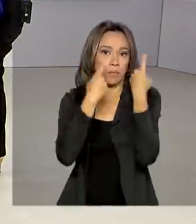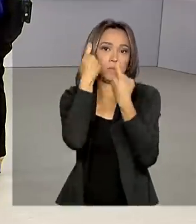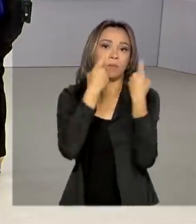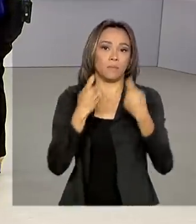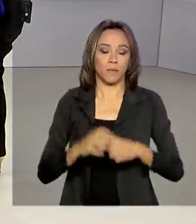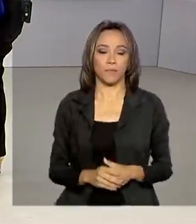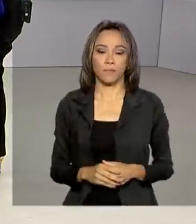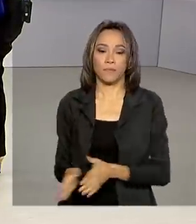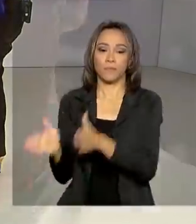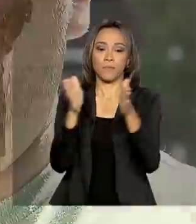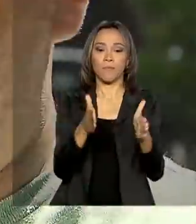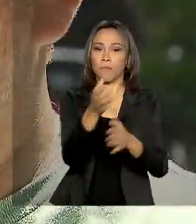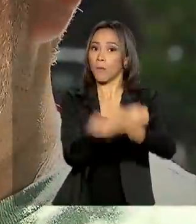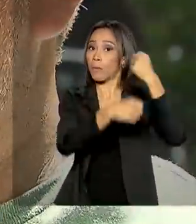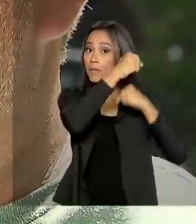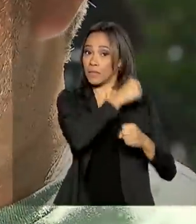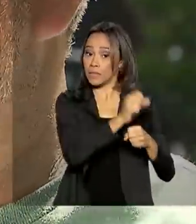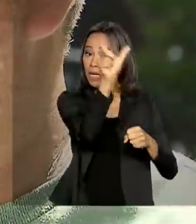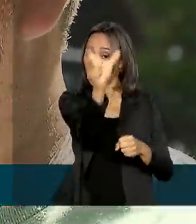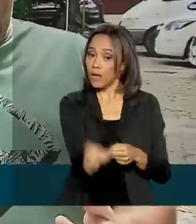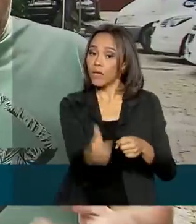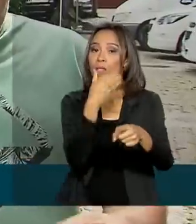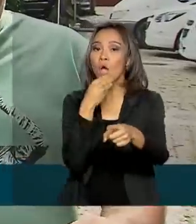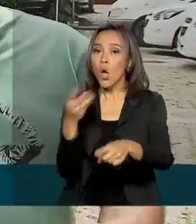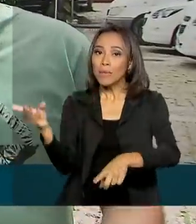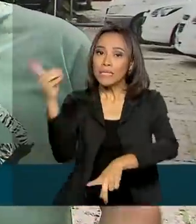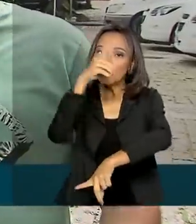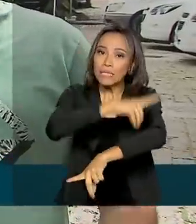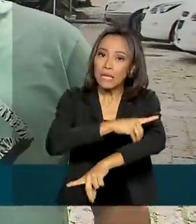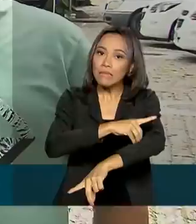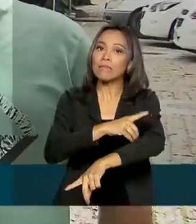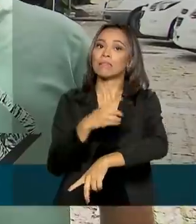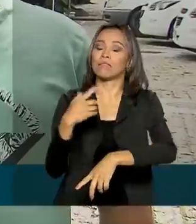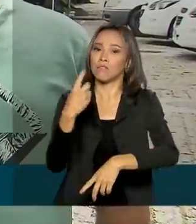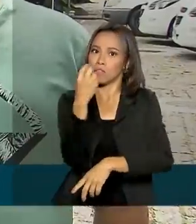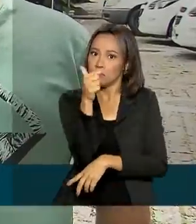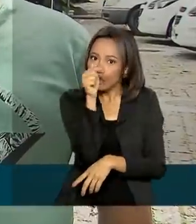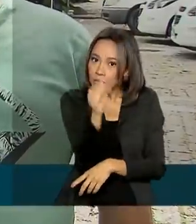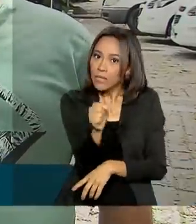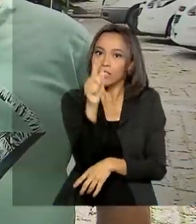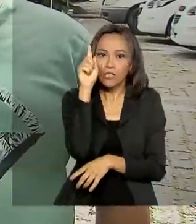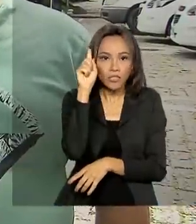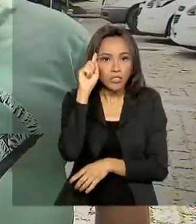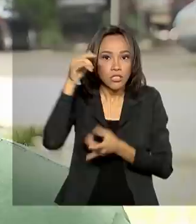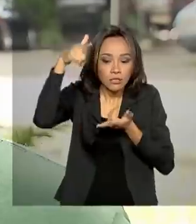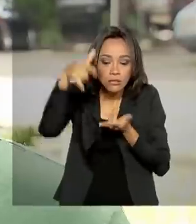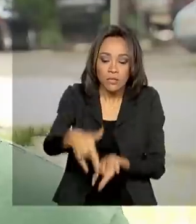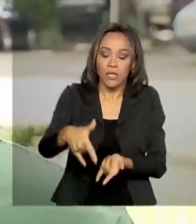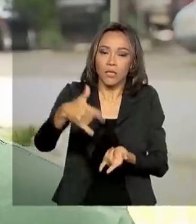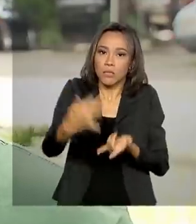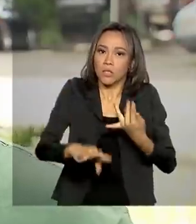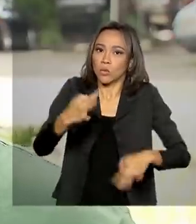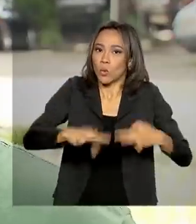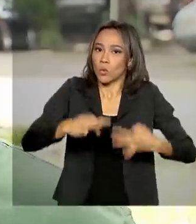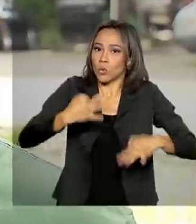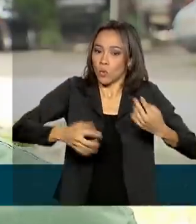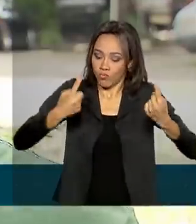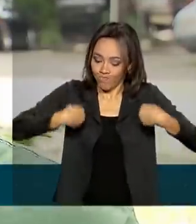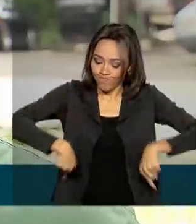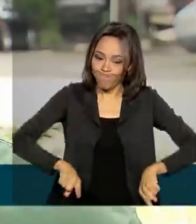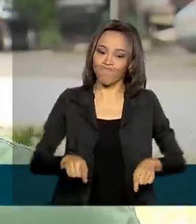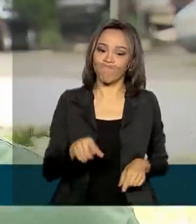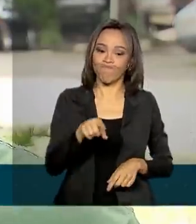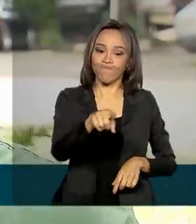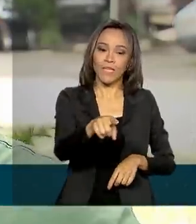No ano passado, o Maurício pegou dengue. Foram sete dias de cama e muitas dores. Começou a dar fortes dores